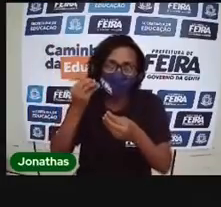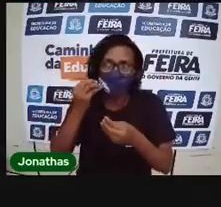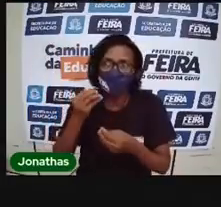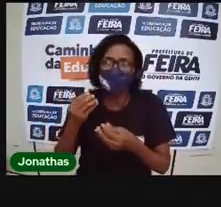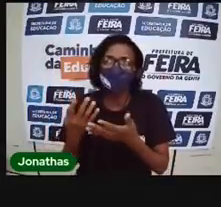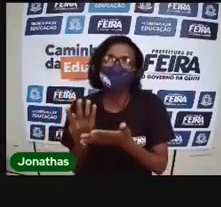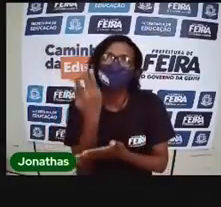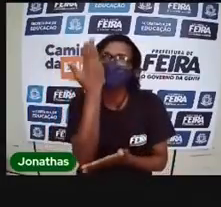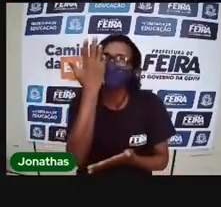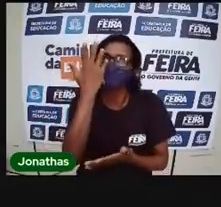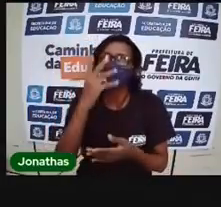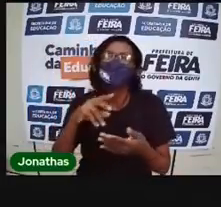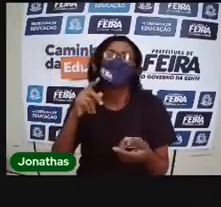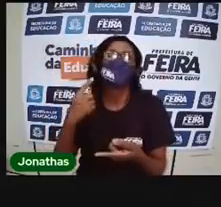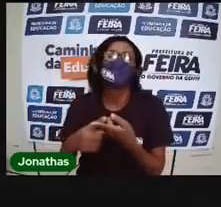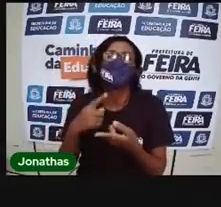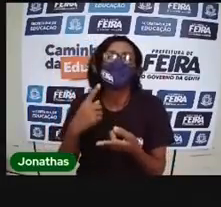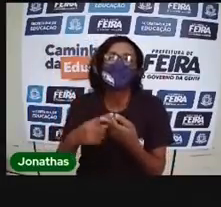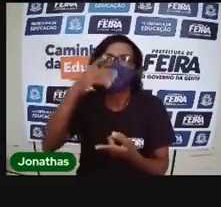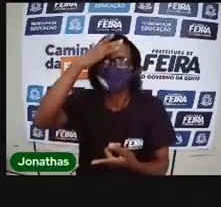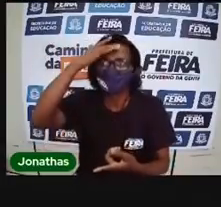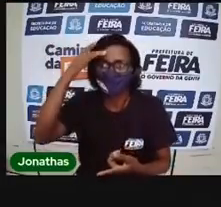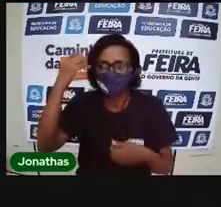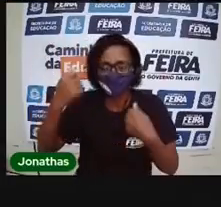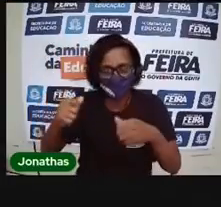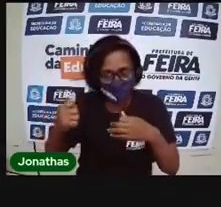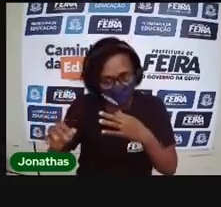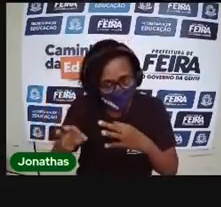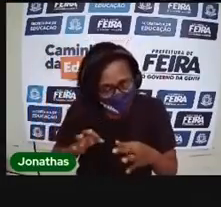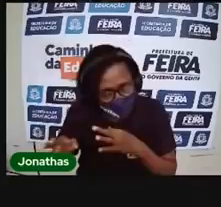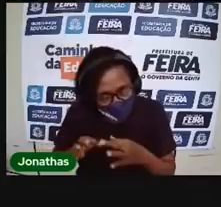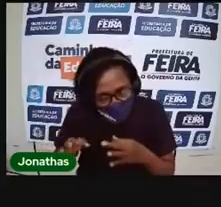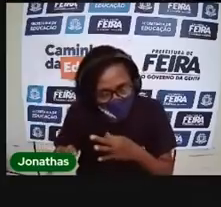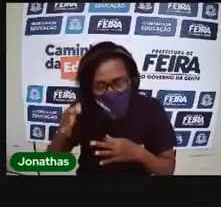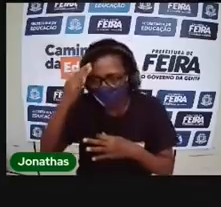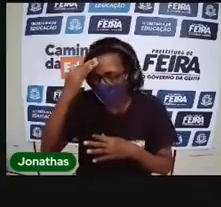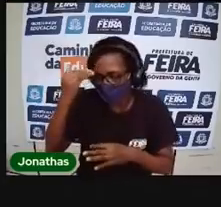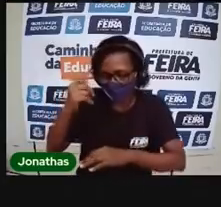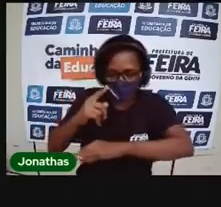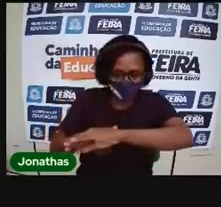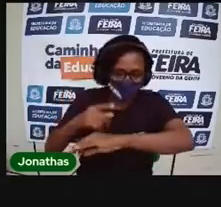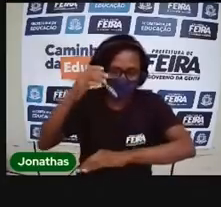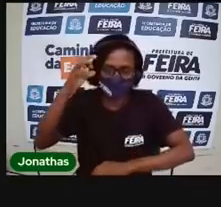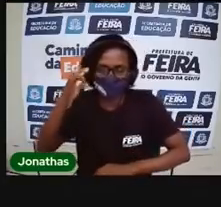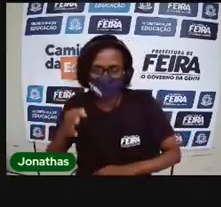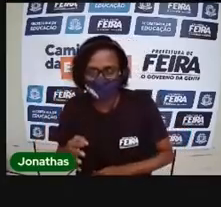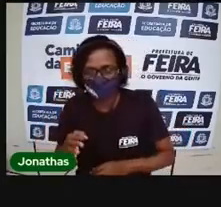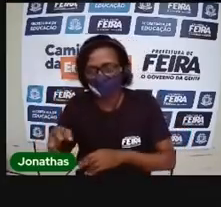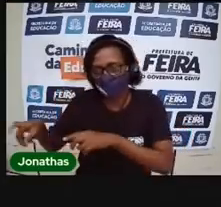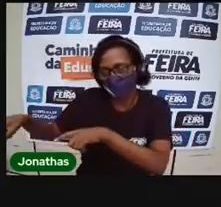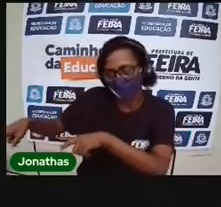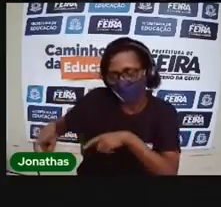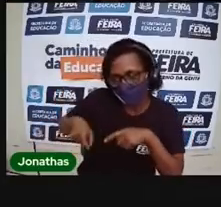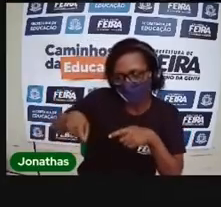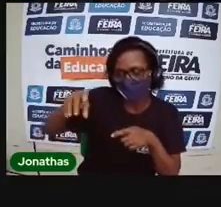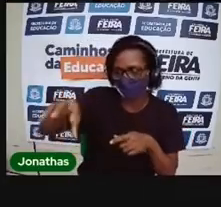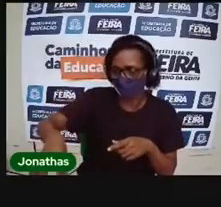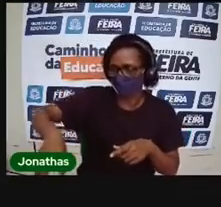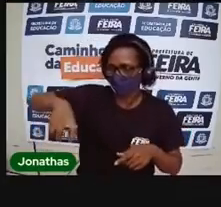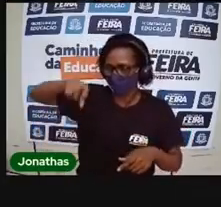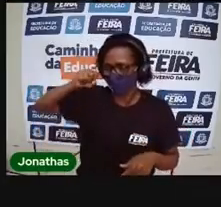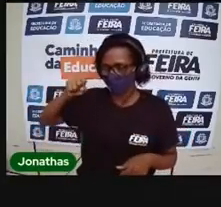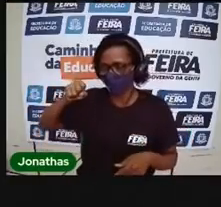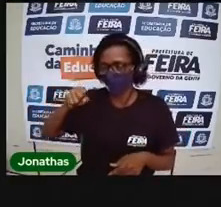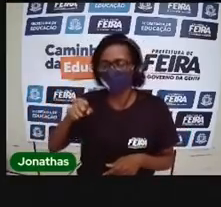necessidades dos seres humanos, como compreender o período do tempo entre o cultivo e a colheita, ou até